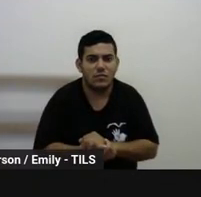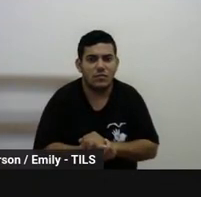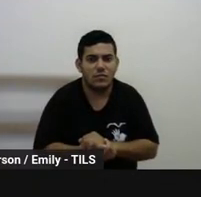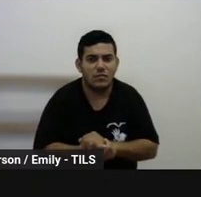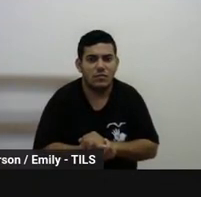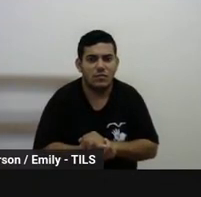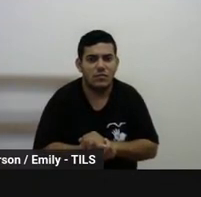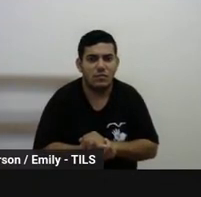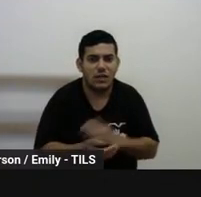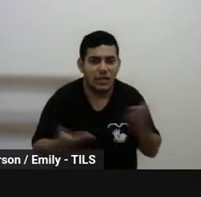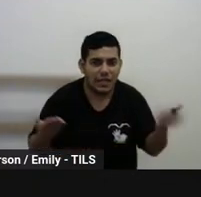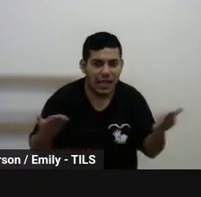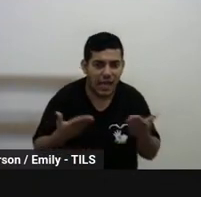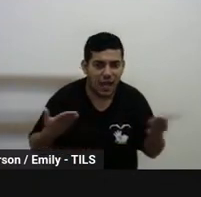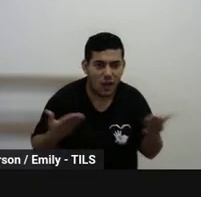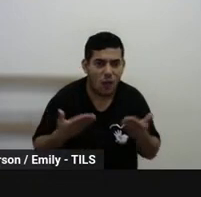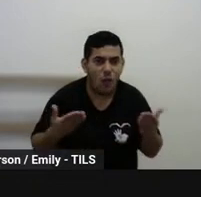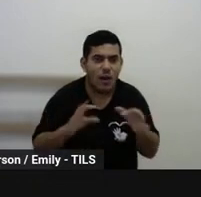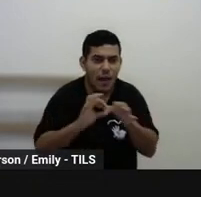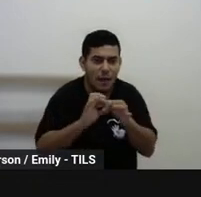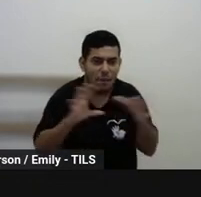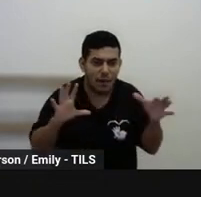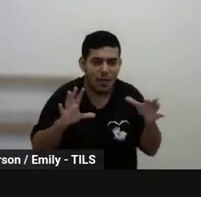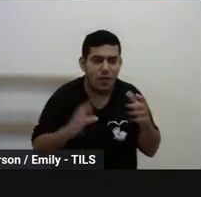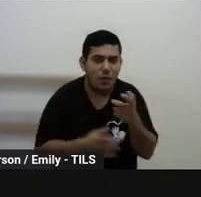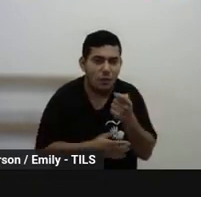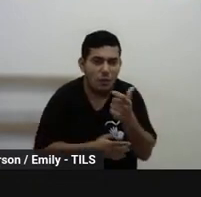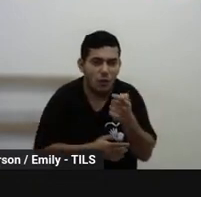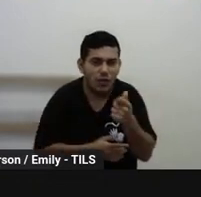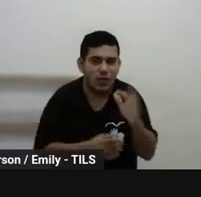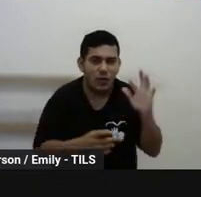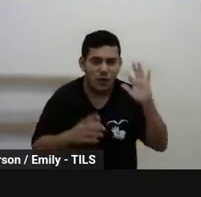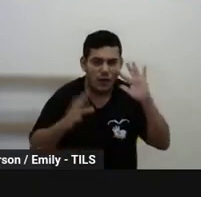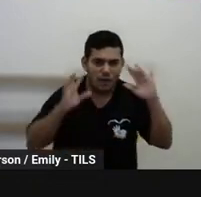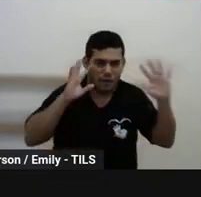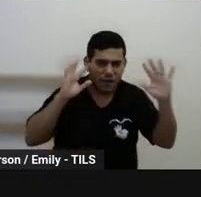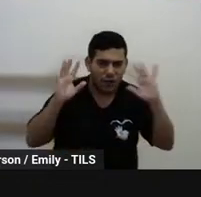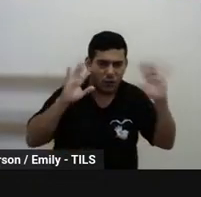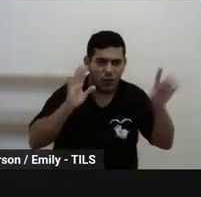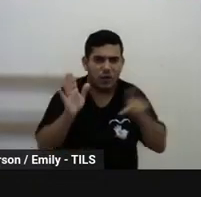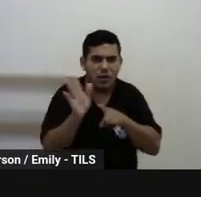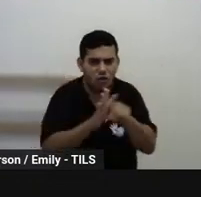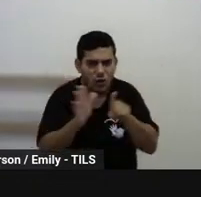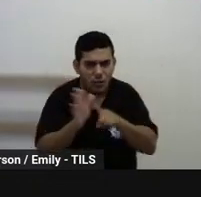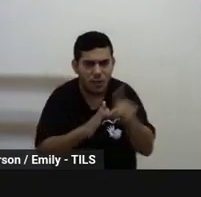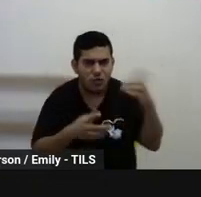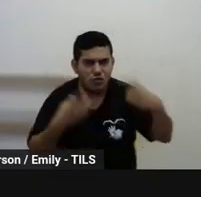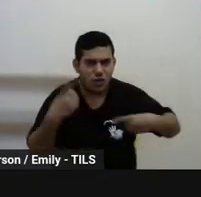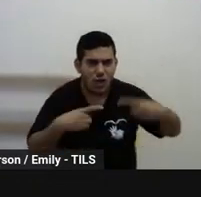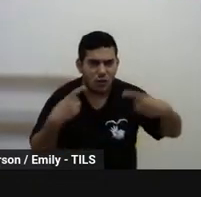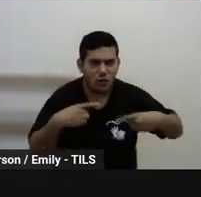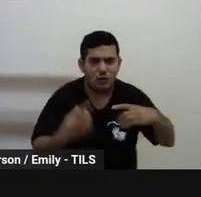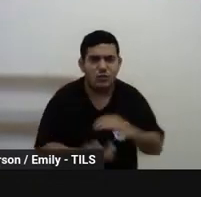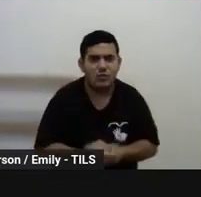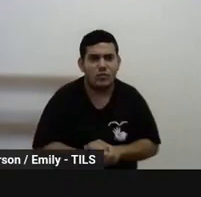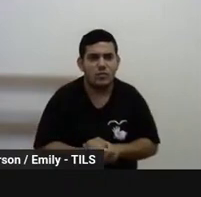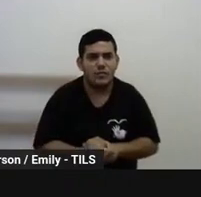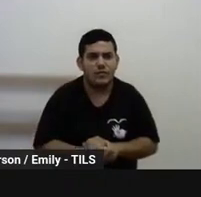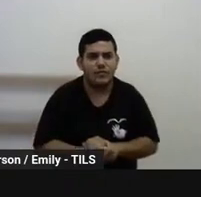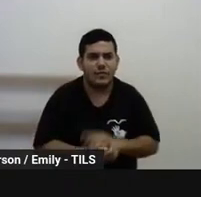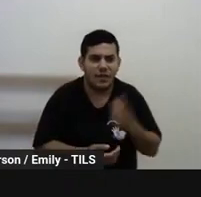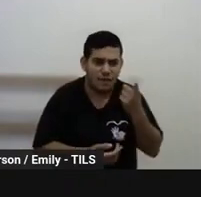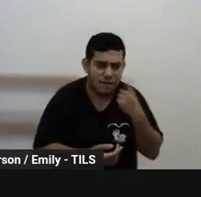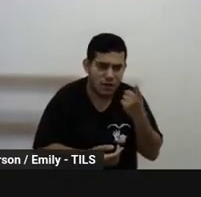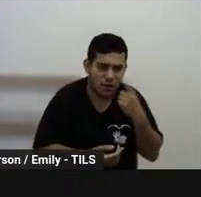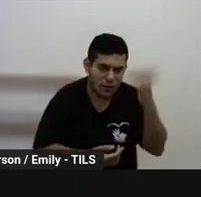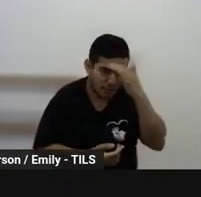E agora, vou abrir aqui um pouquinho para algumas reflexões, questionamentos e diálogos. Eu vi que muitas